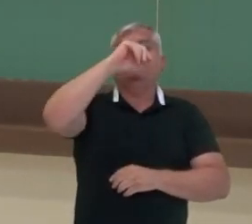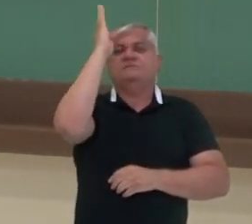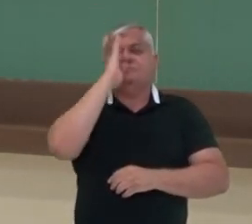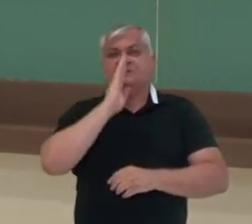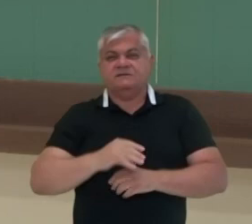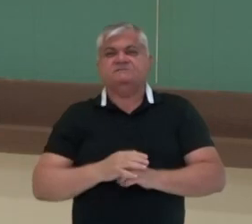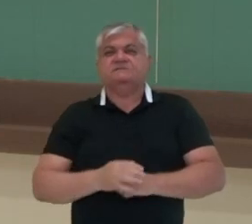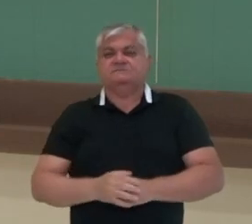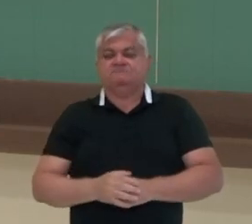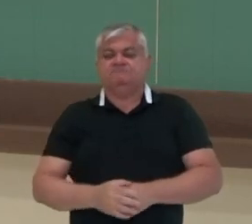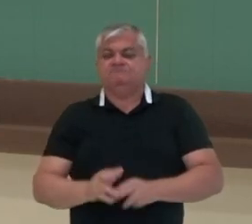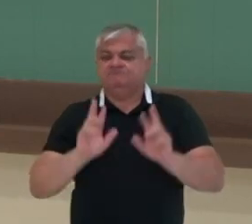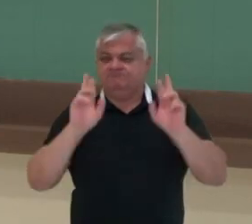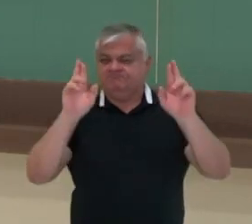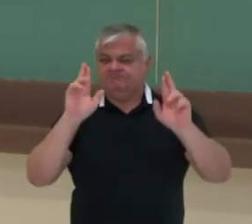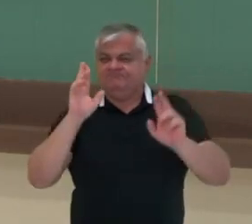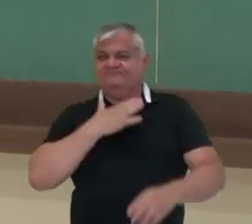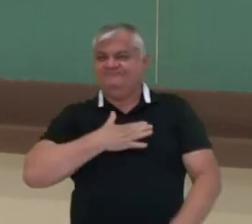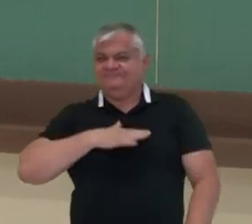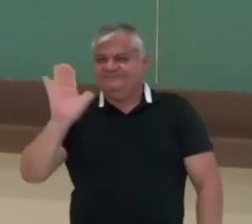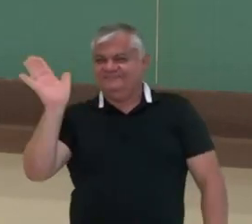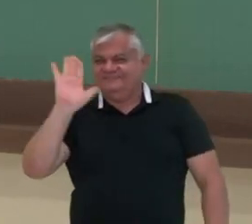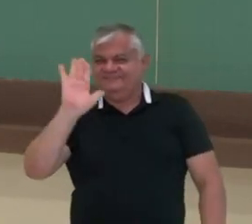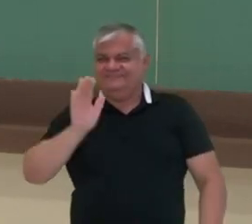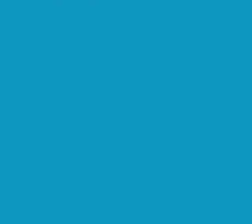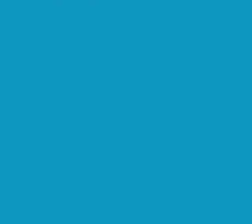Brasil. Espero que vocês tenham gostado. Até breve!